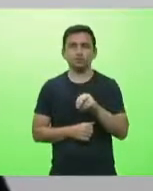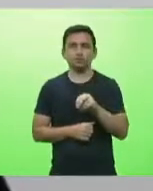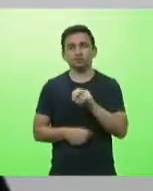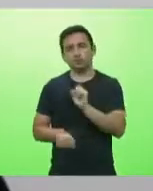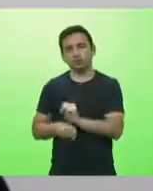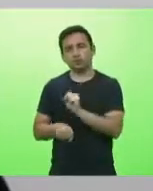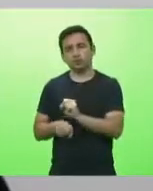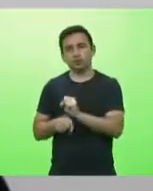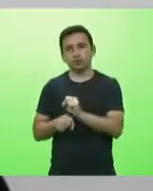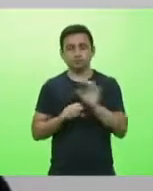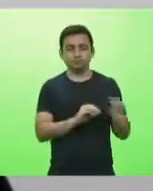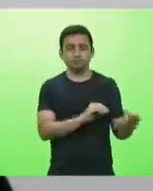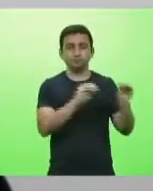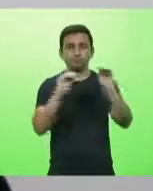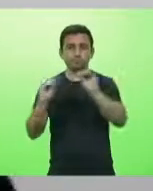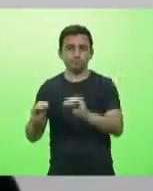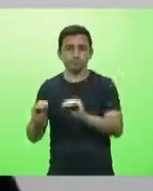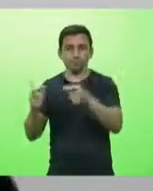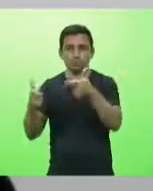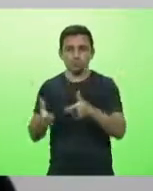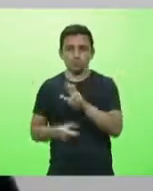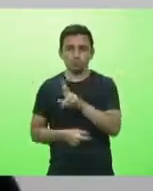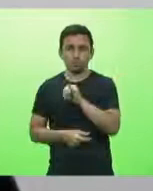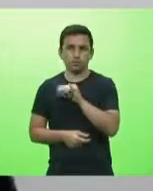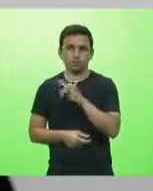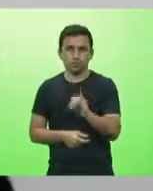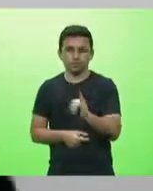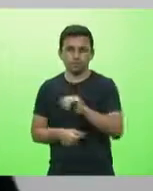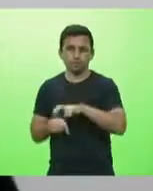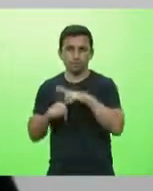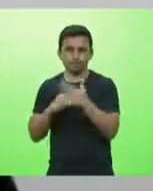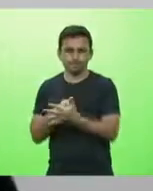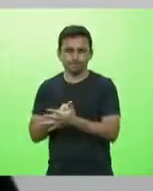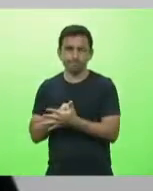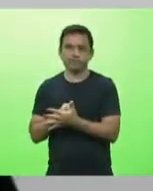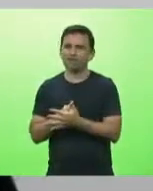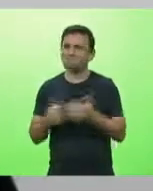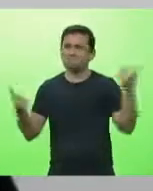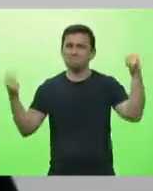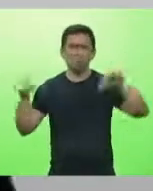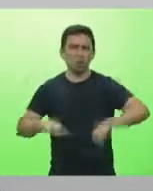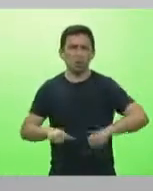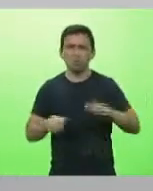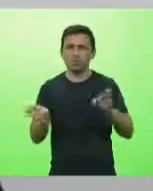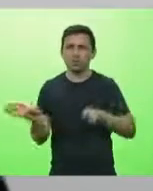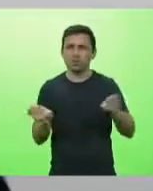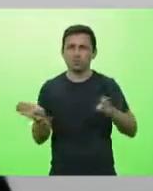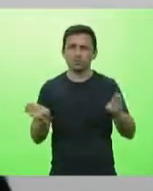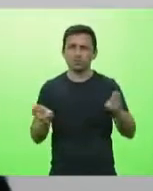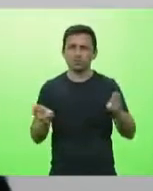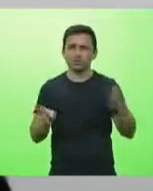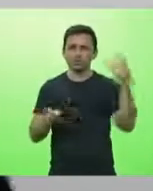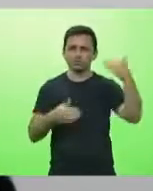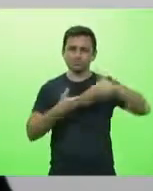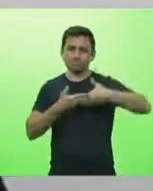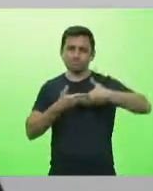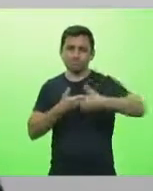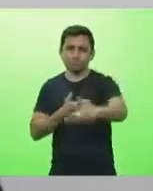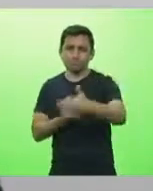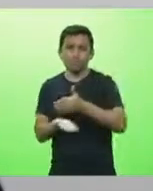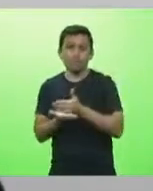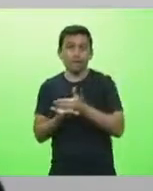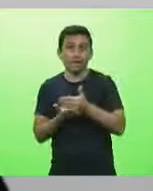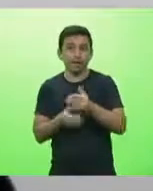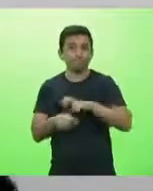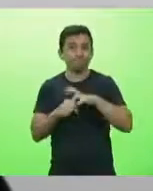transferência para leitos de UTI covid estamos vivendo o pior momento desde o início do ciclo da covid